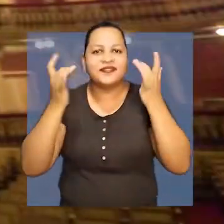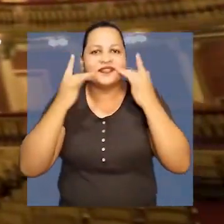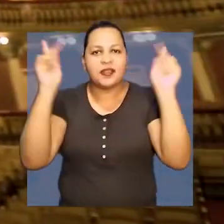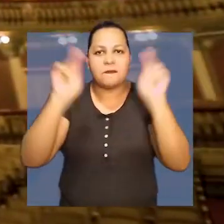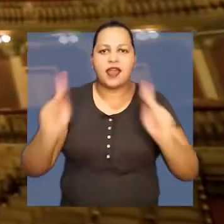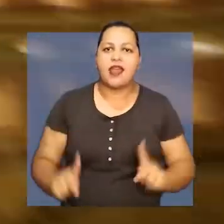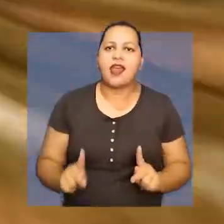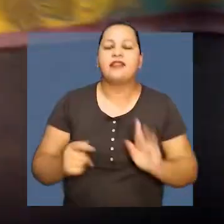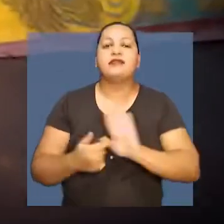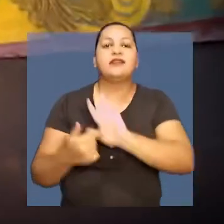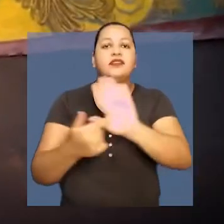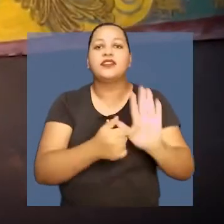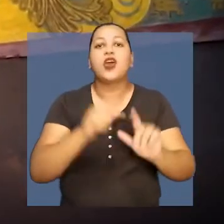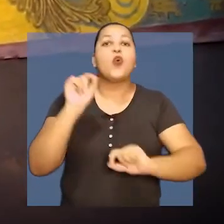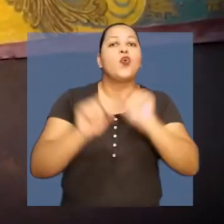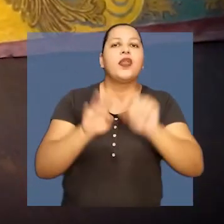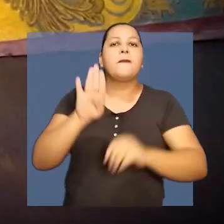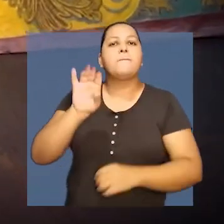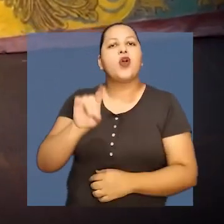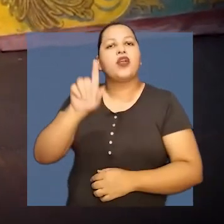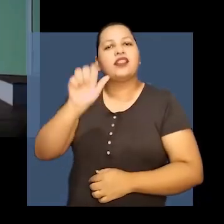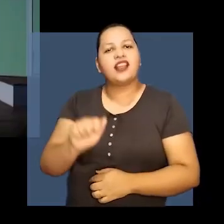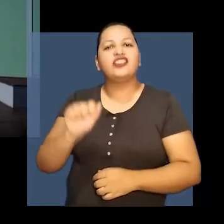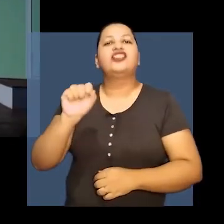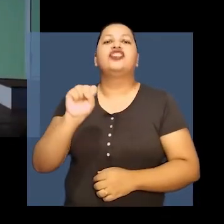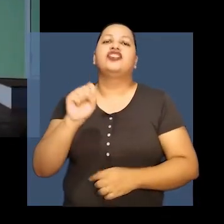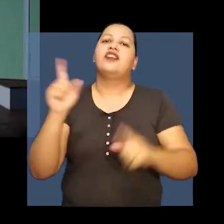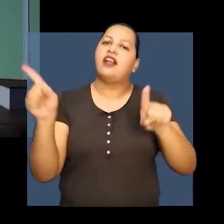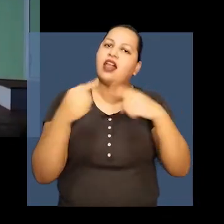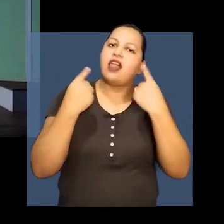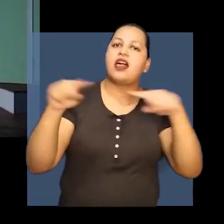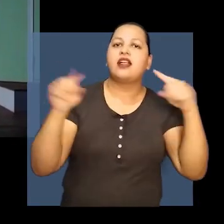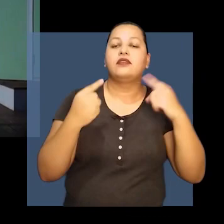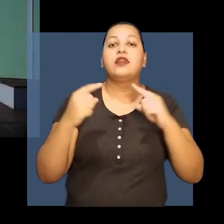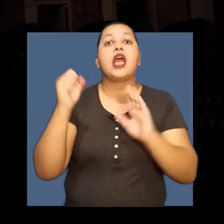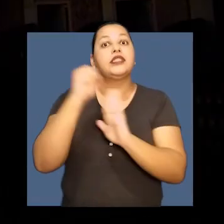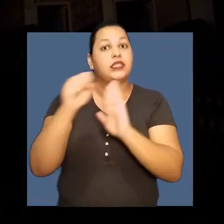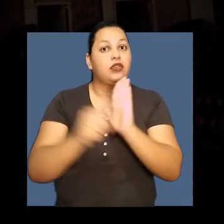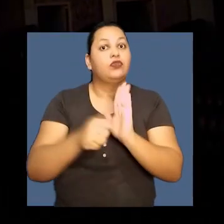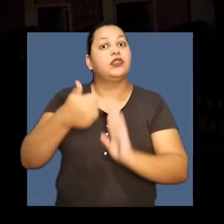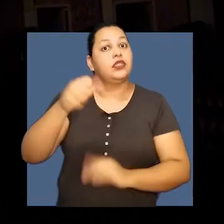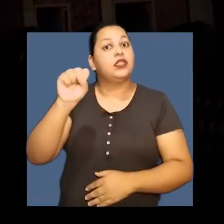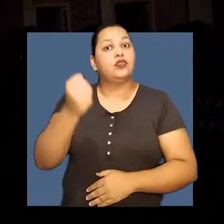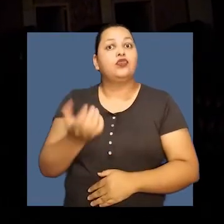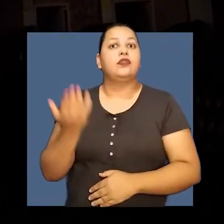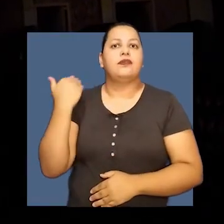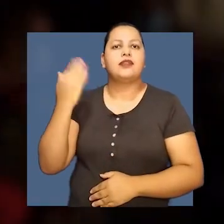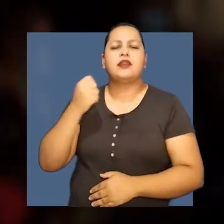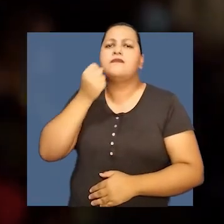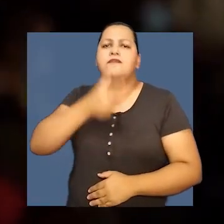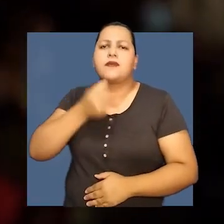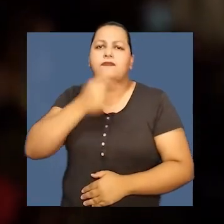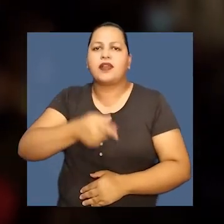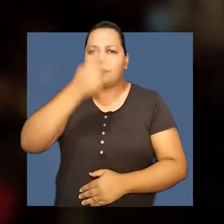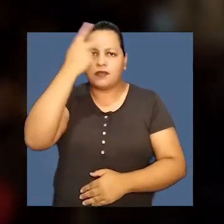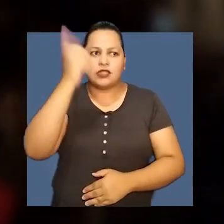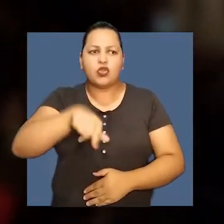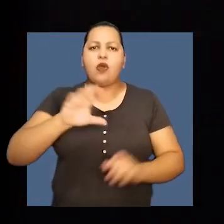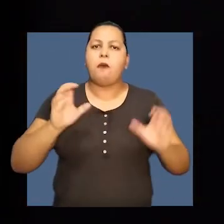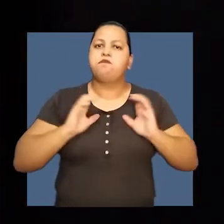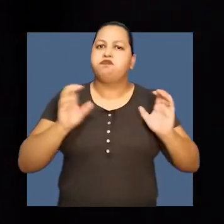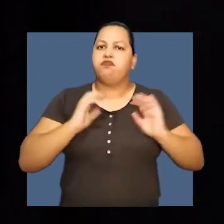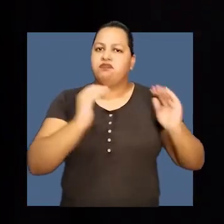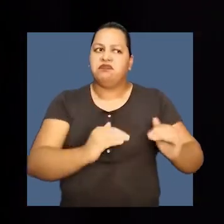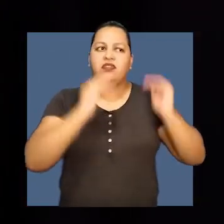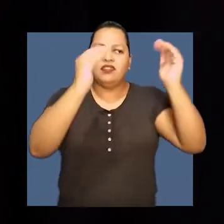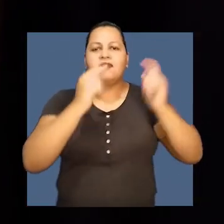da Paz, com o espetáculo As Bodas de Fígaro. Uma obra do século XVIII com um enredo cômico e que satiriza os costumes da